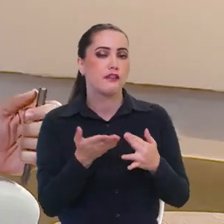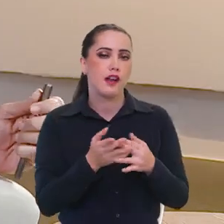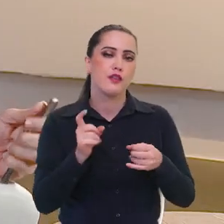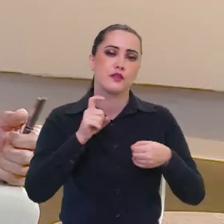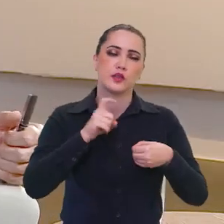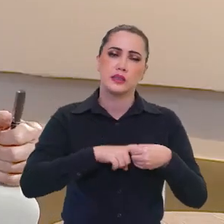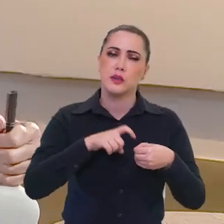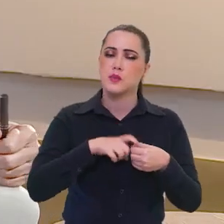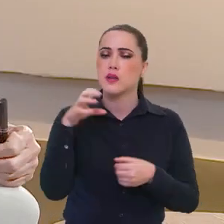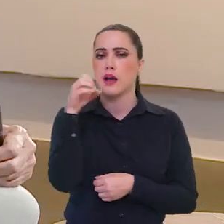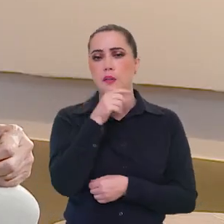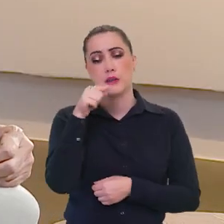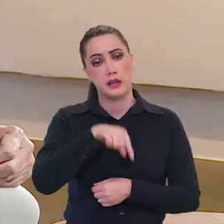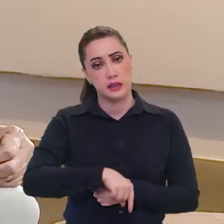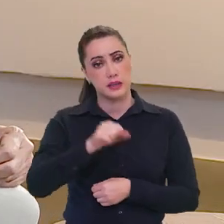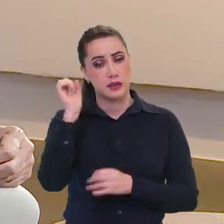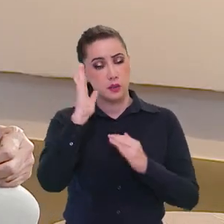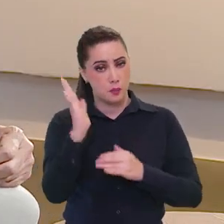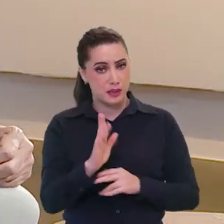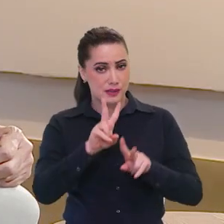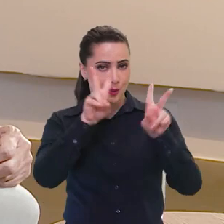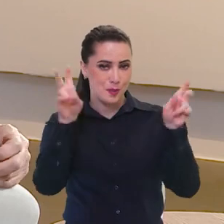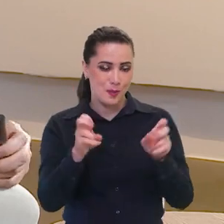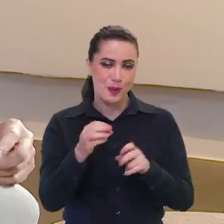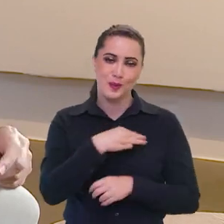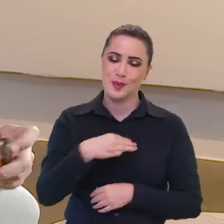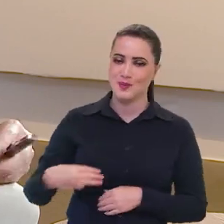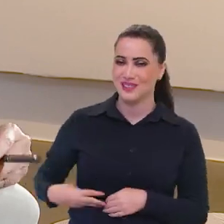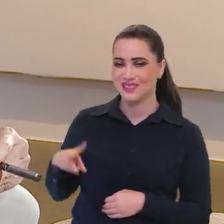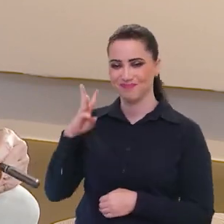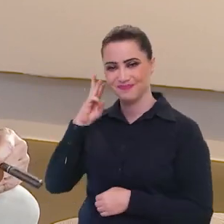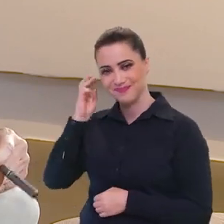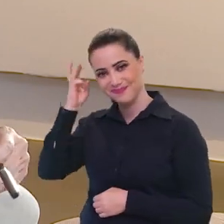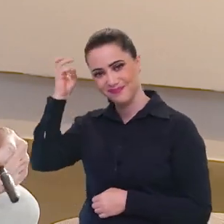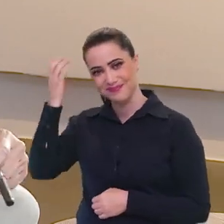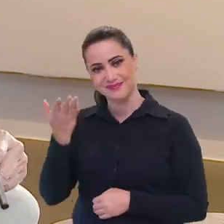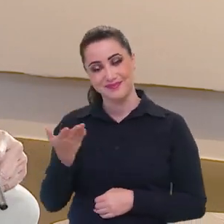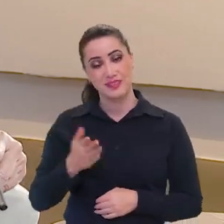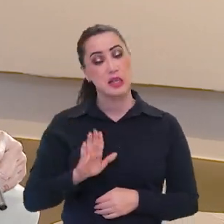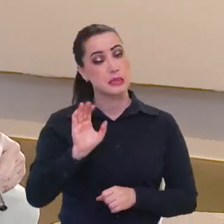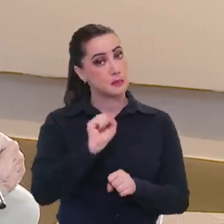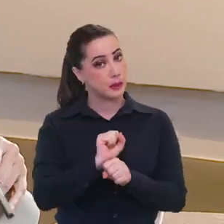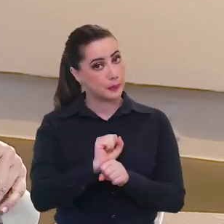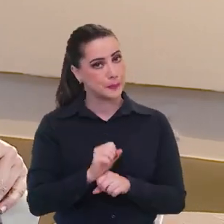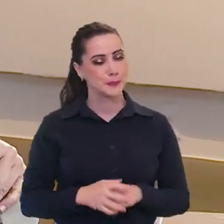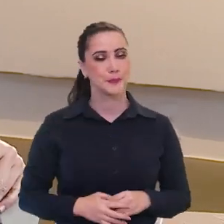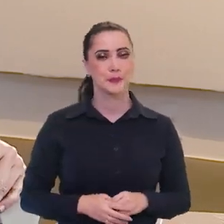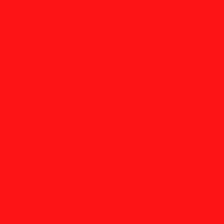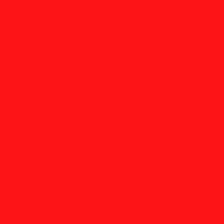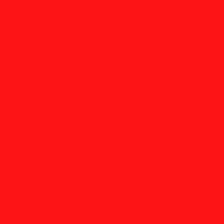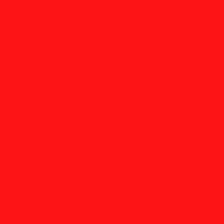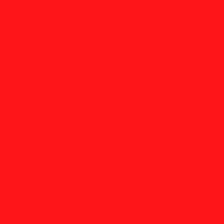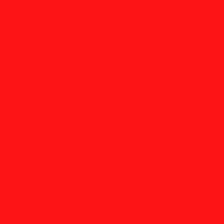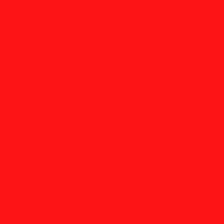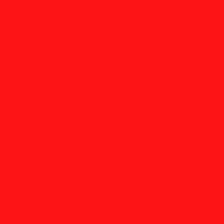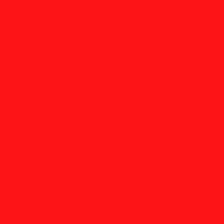intervalo, e voltamos em instantes, aqui no Brasil em Pauta, com a ministra da Cultura, Margarete Menezes. Não saia daí.